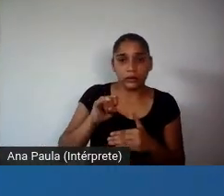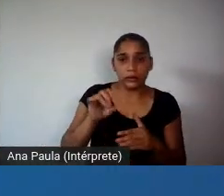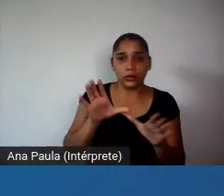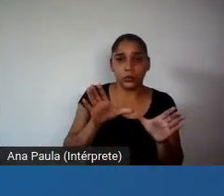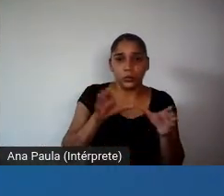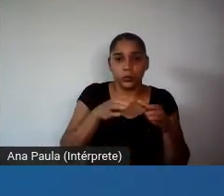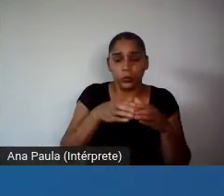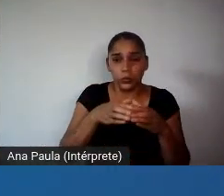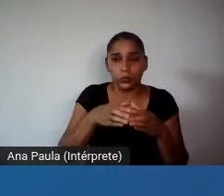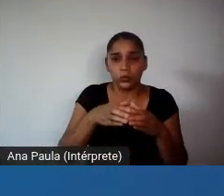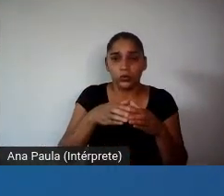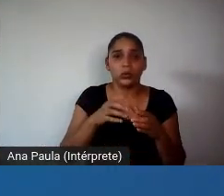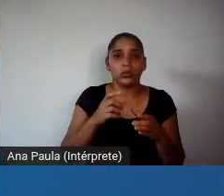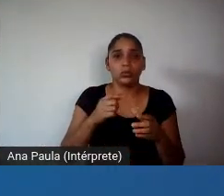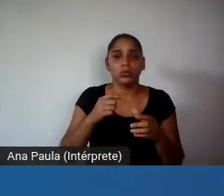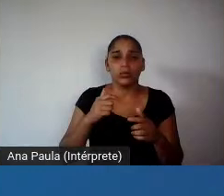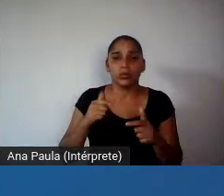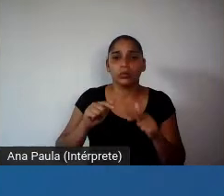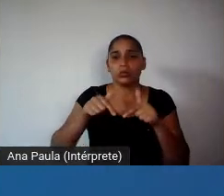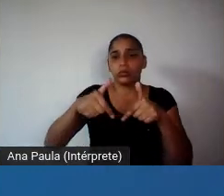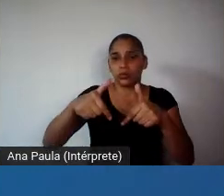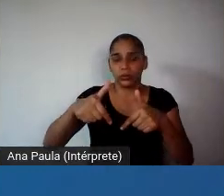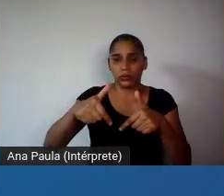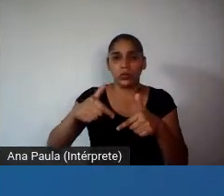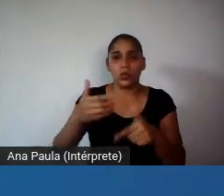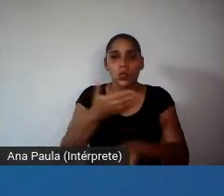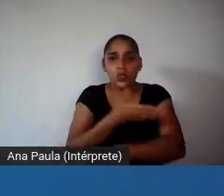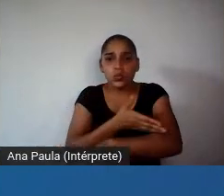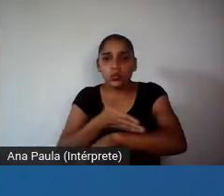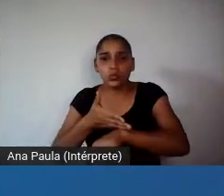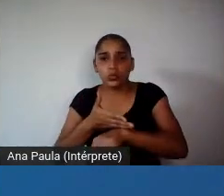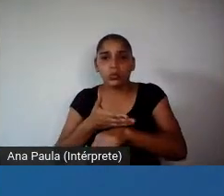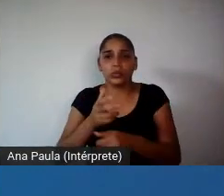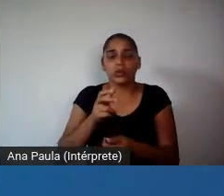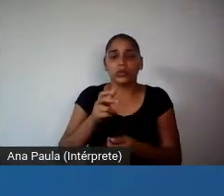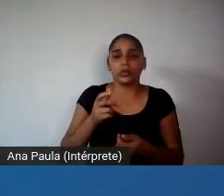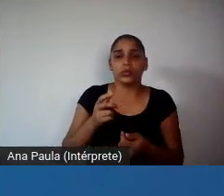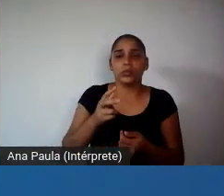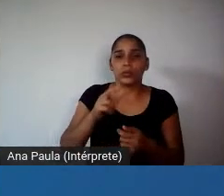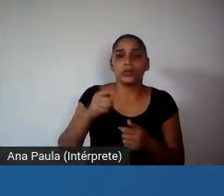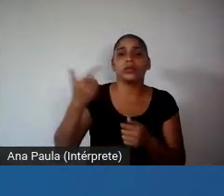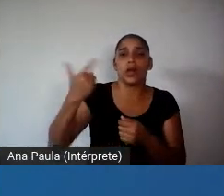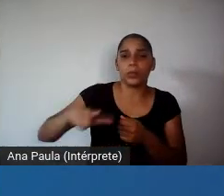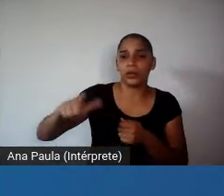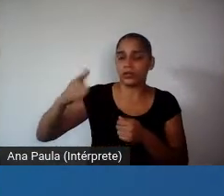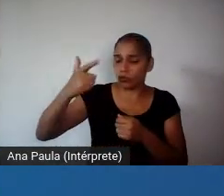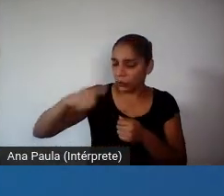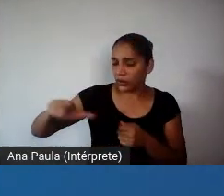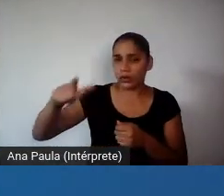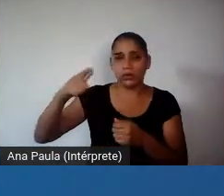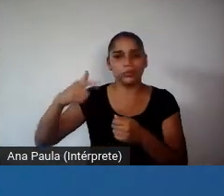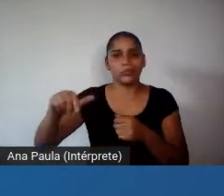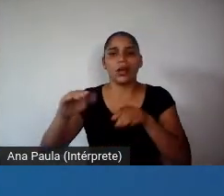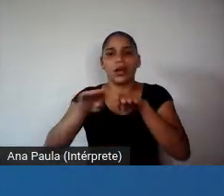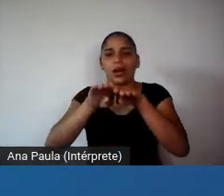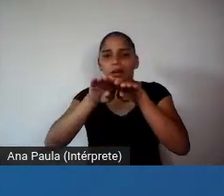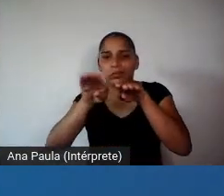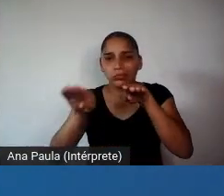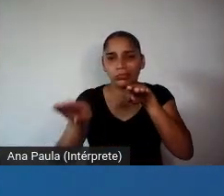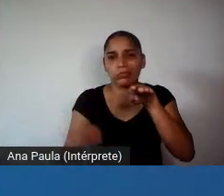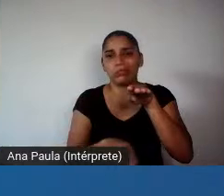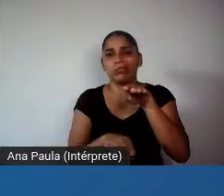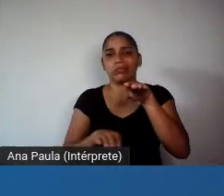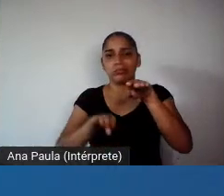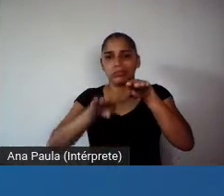a gente está gerando círculos viciosos de redução, de aumento de desigualdade, redução de